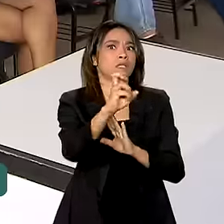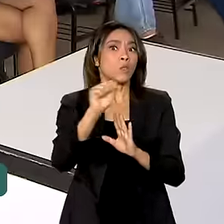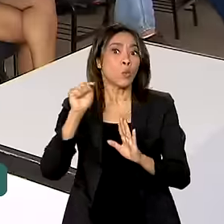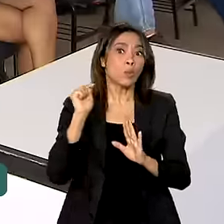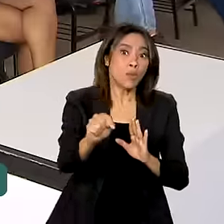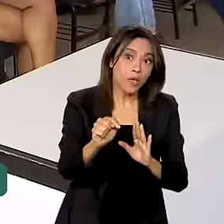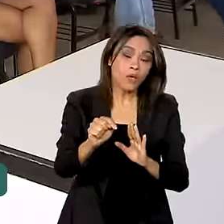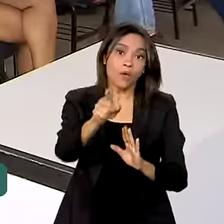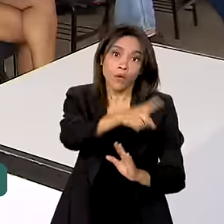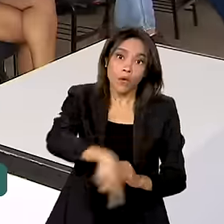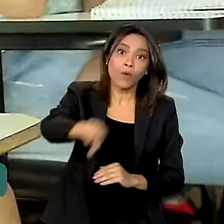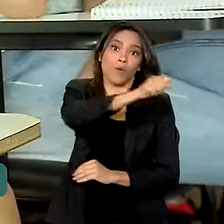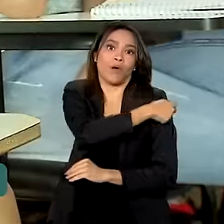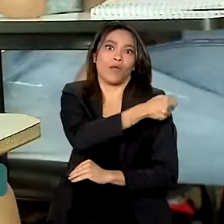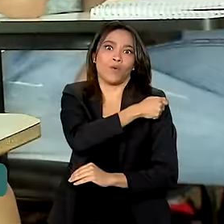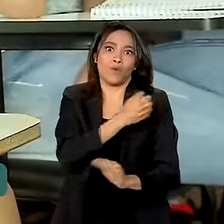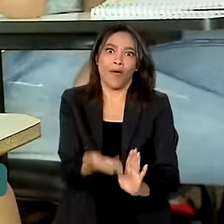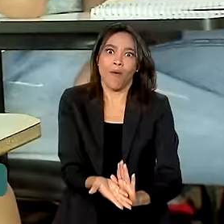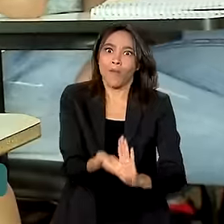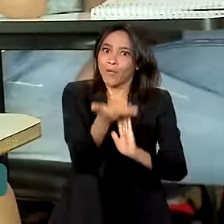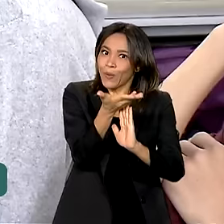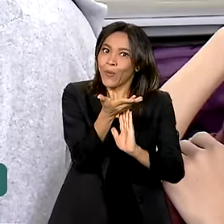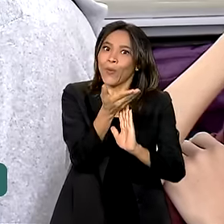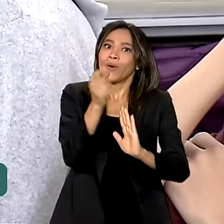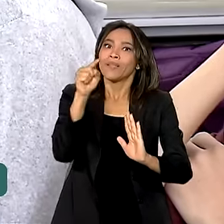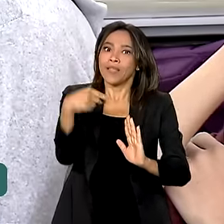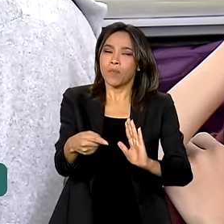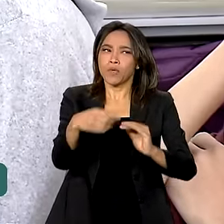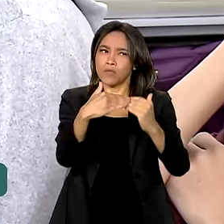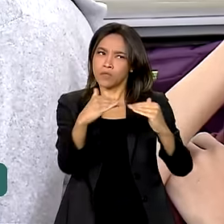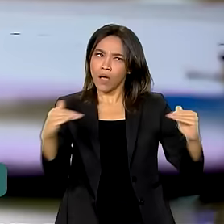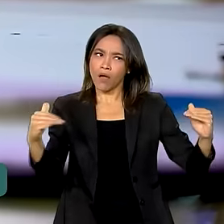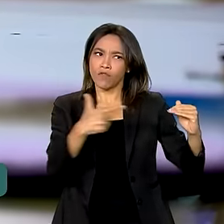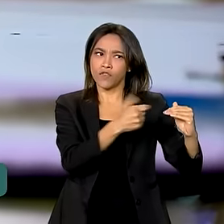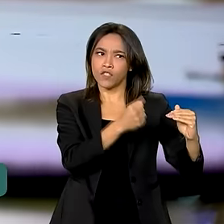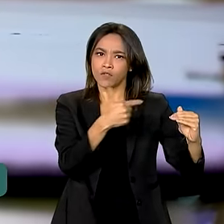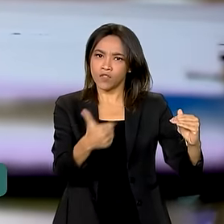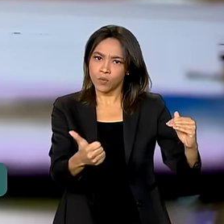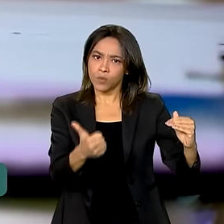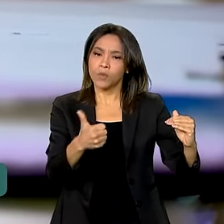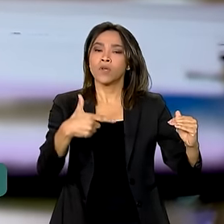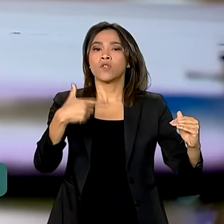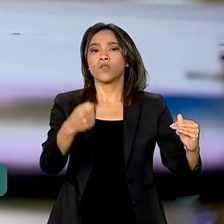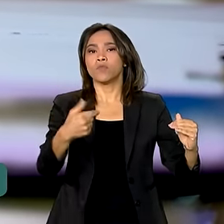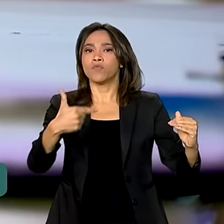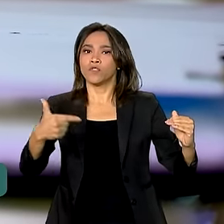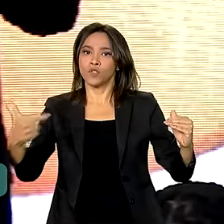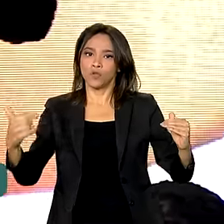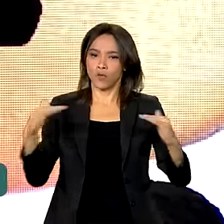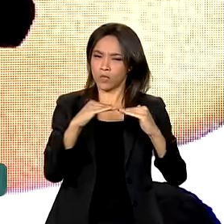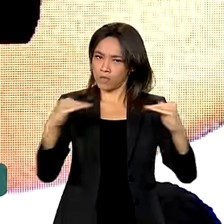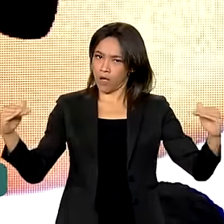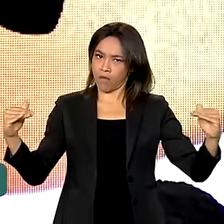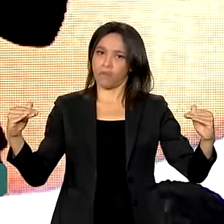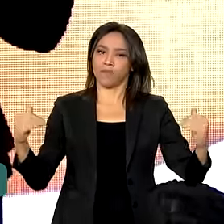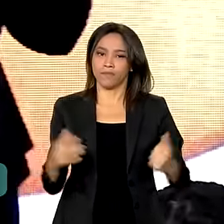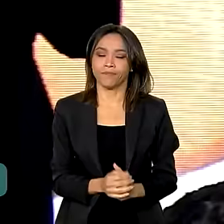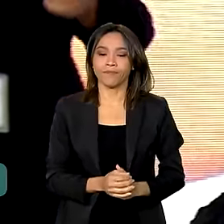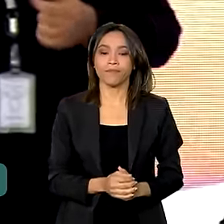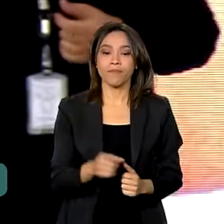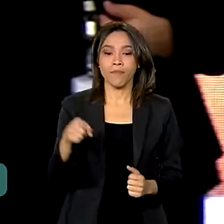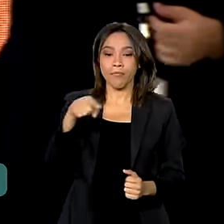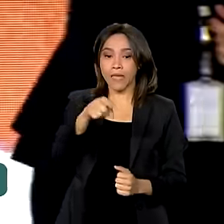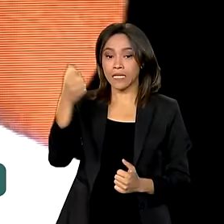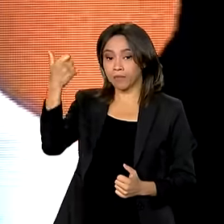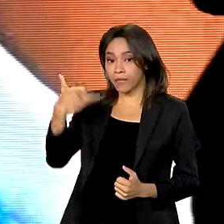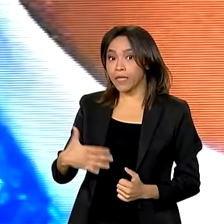depois de praticamente ficar estável entre 2021 e 2022. Eu já sei que aqui tem